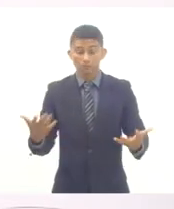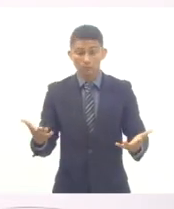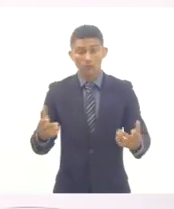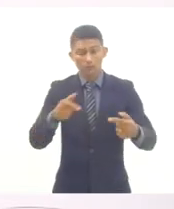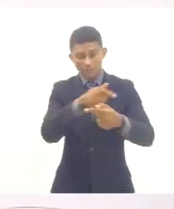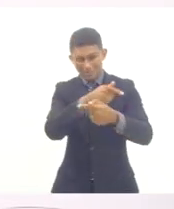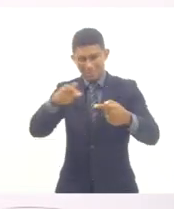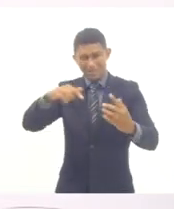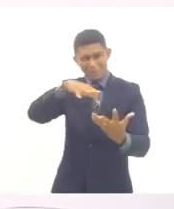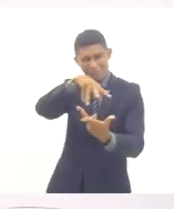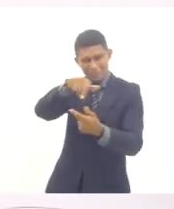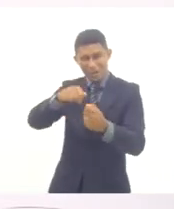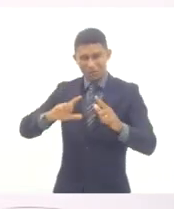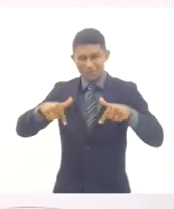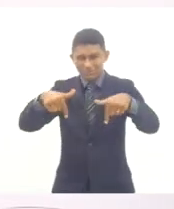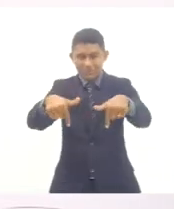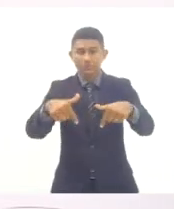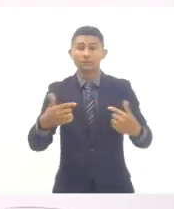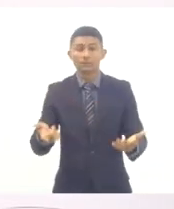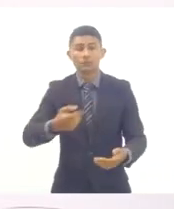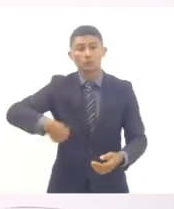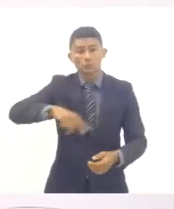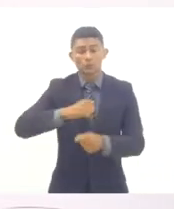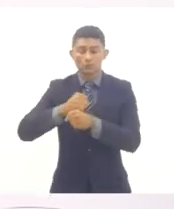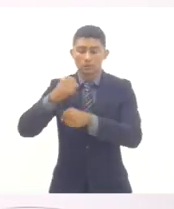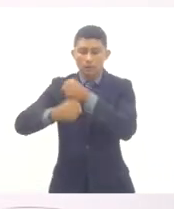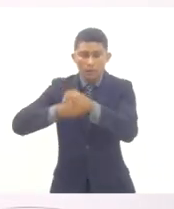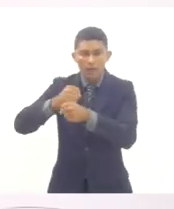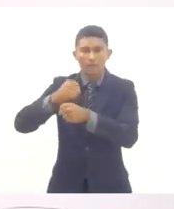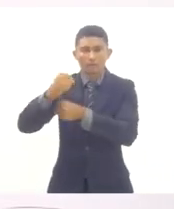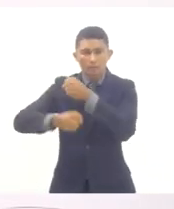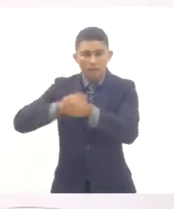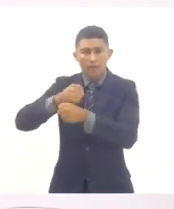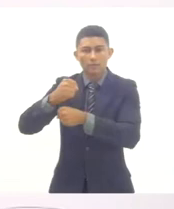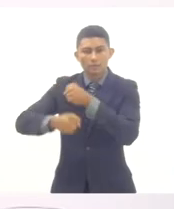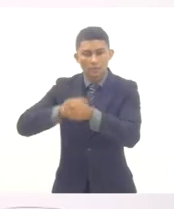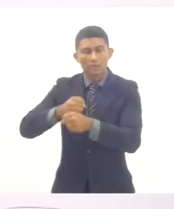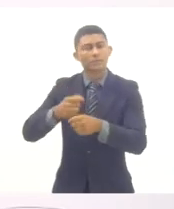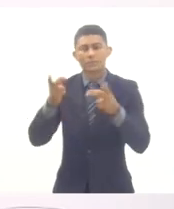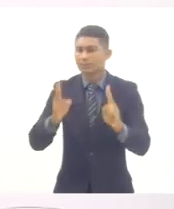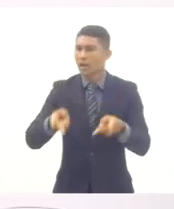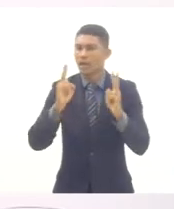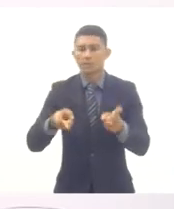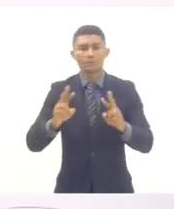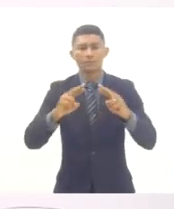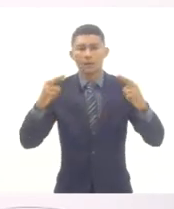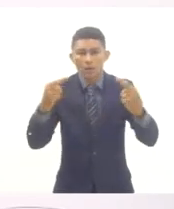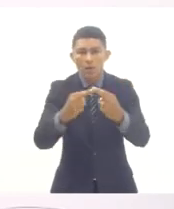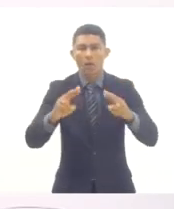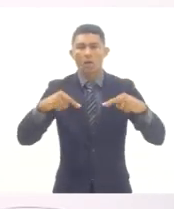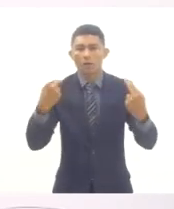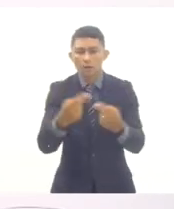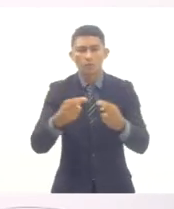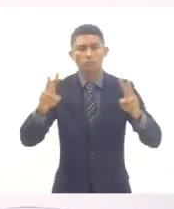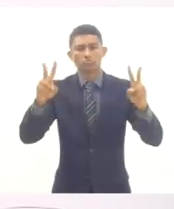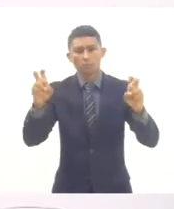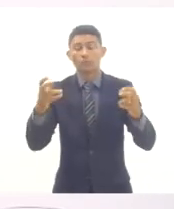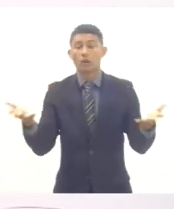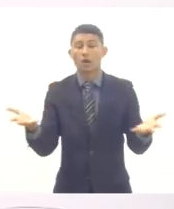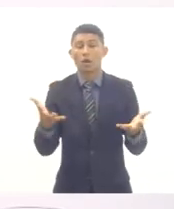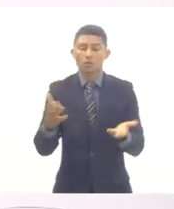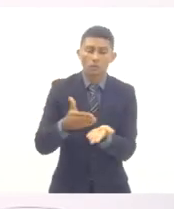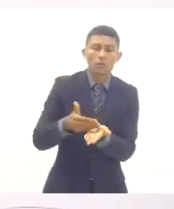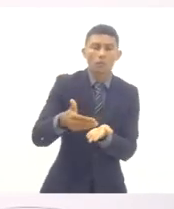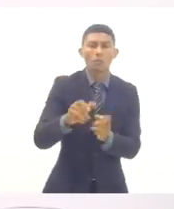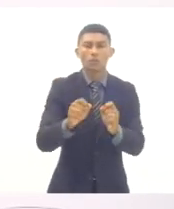Mundial, e a gente, todo ano, tem tentado fazer essa audiência pública, trazendo o debate da Semana de Ação Mundial, a gente vai começar a nossa audiência